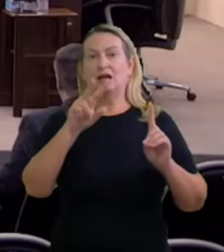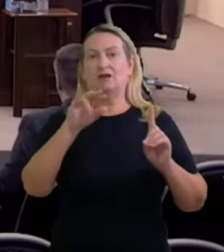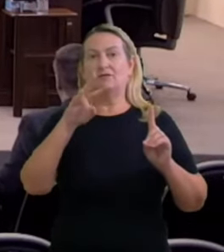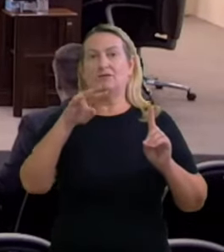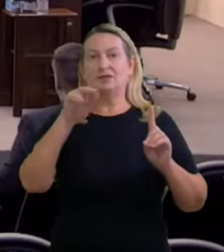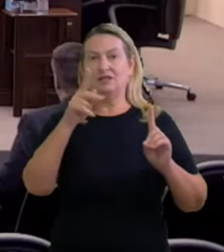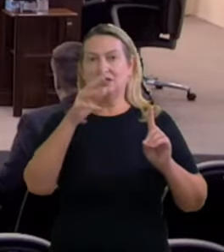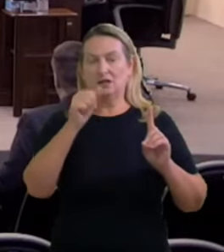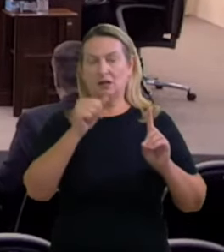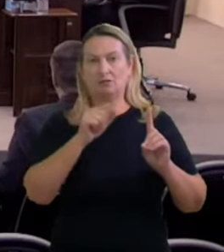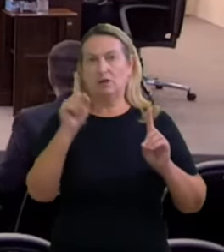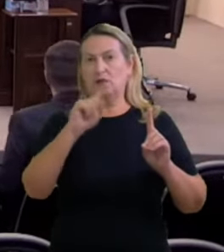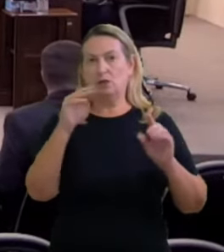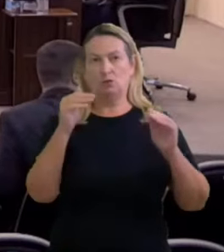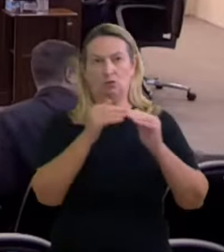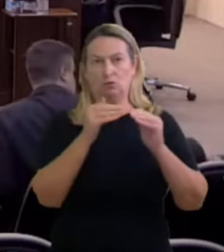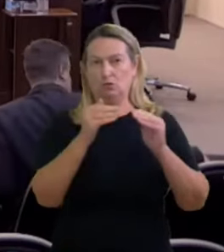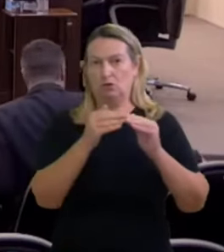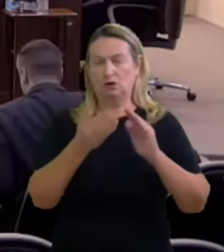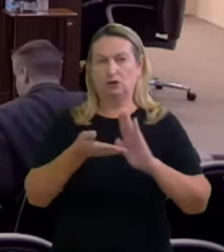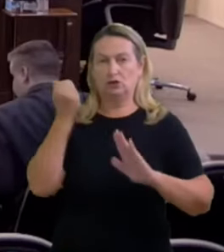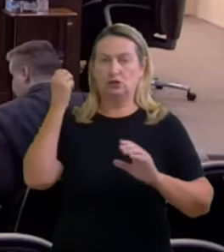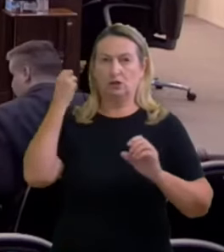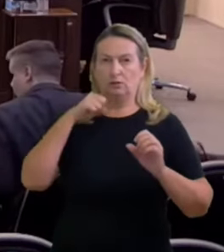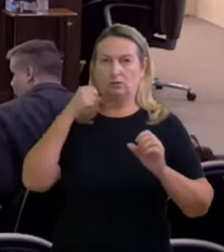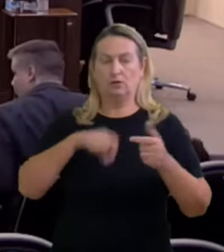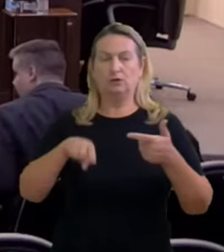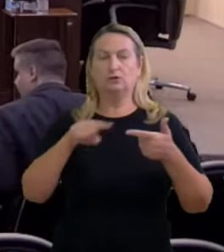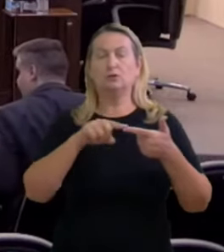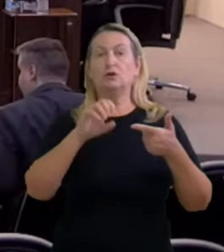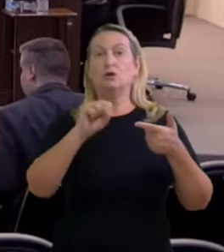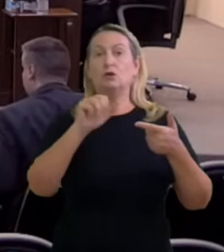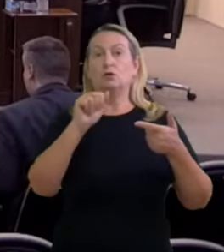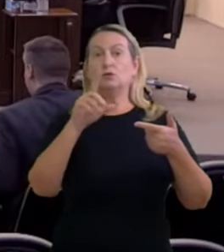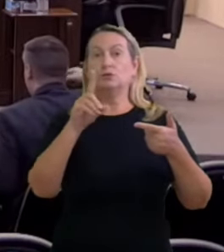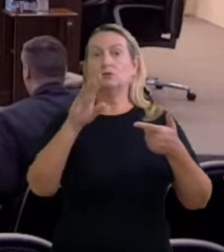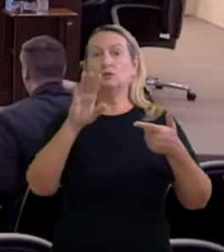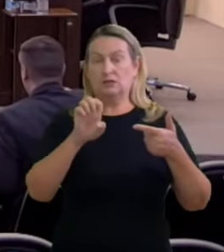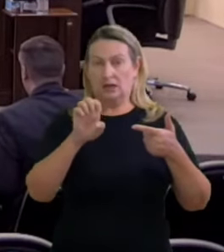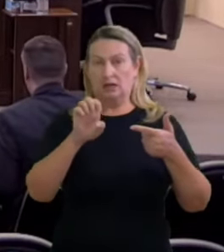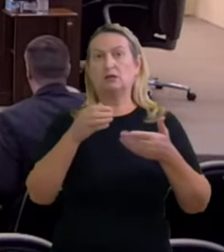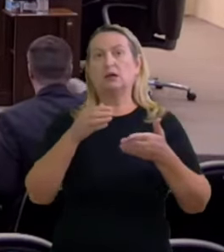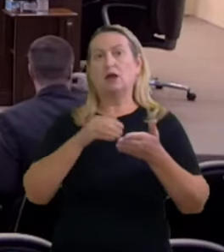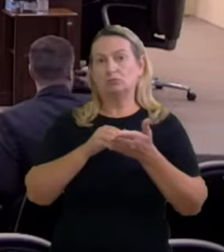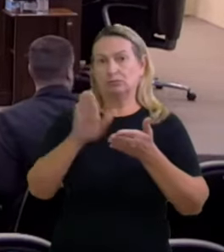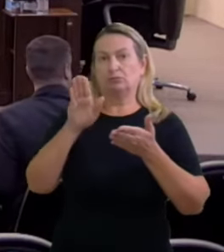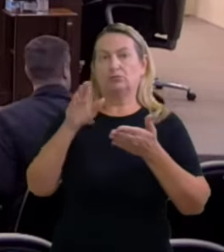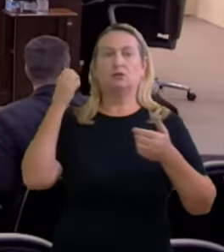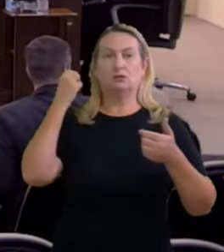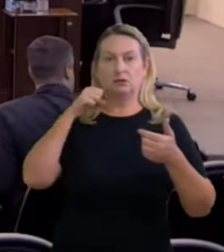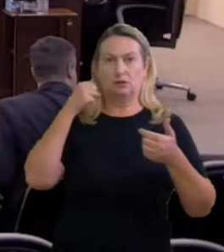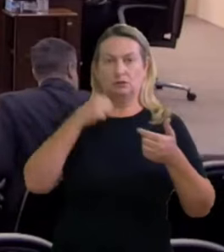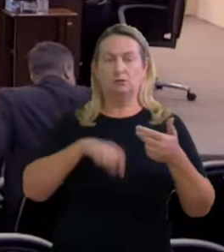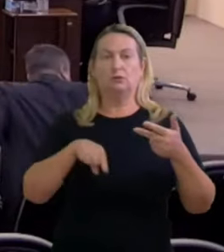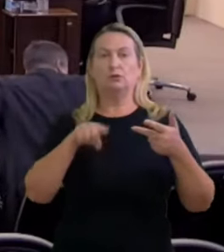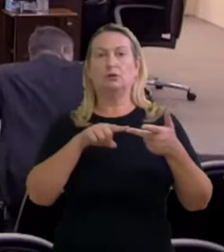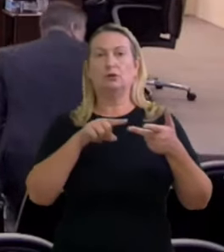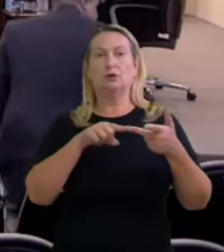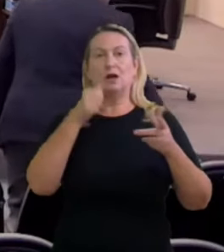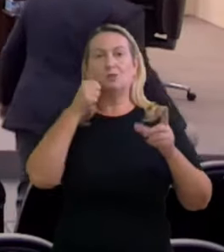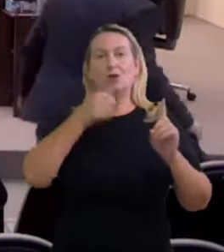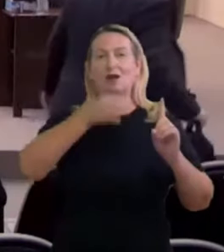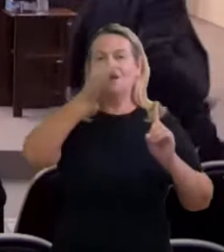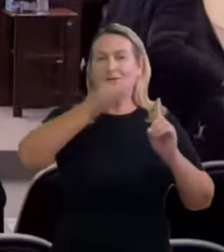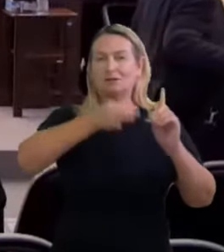o desembargador eleitoral José Rodrigo Sade votando pela procedência a desembargadora